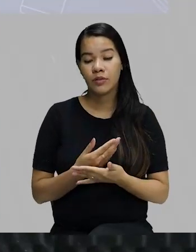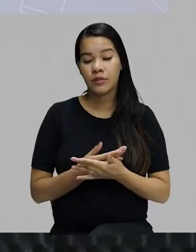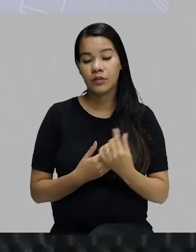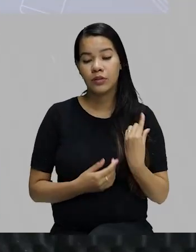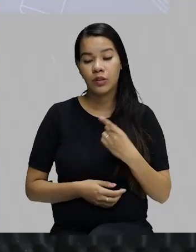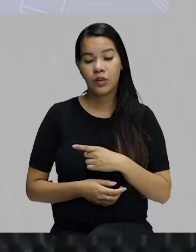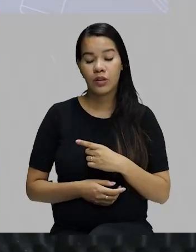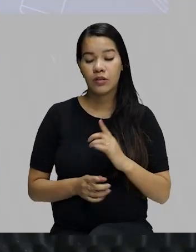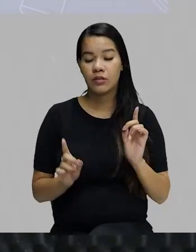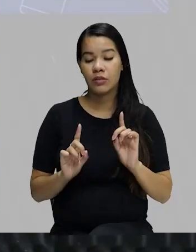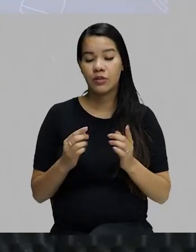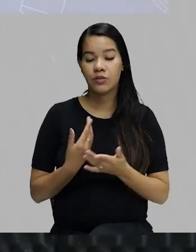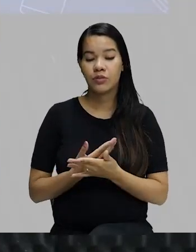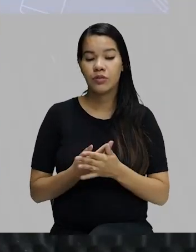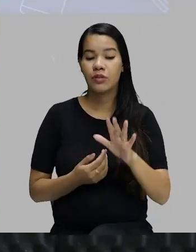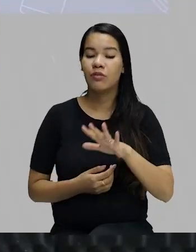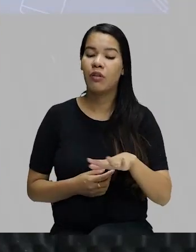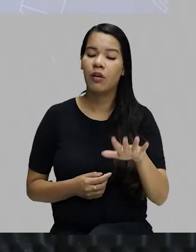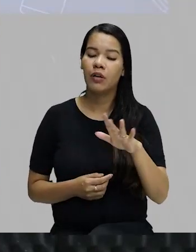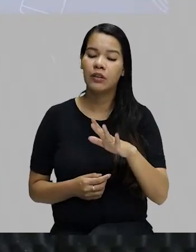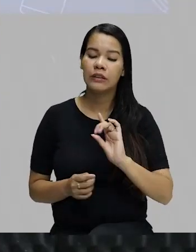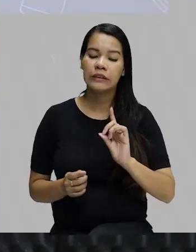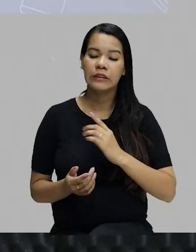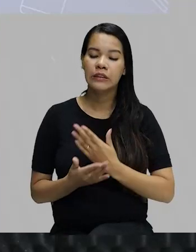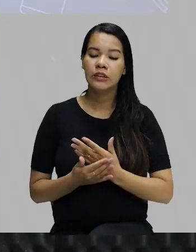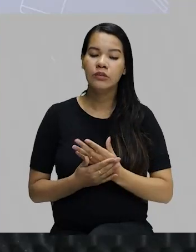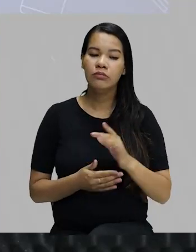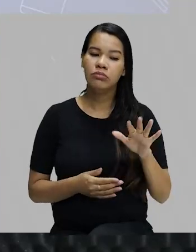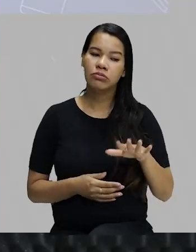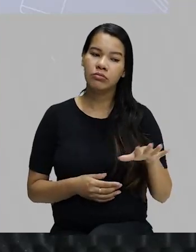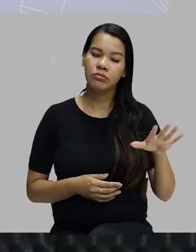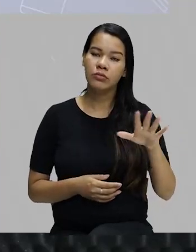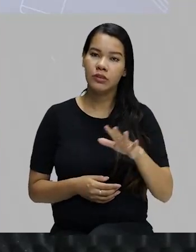estudeis vós e não estudem eles.